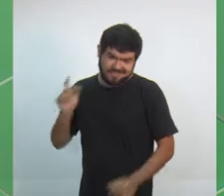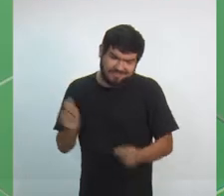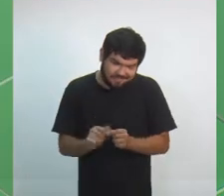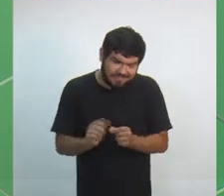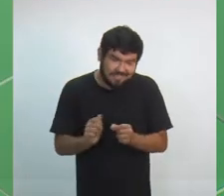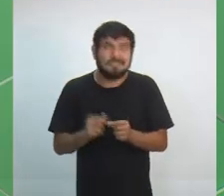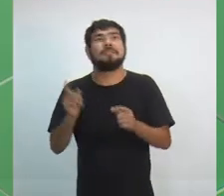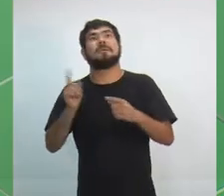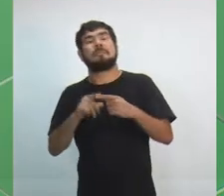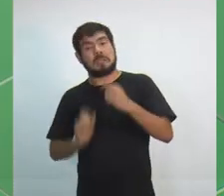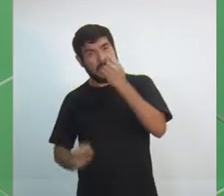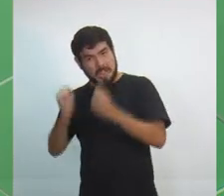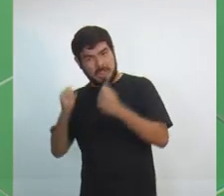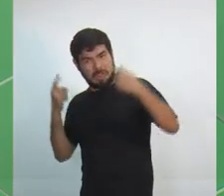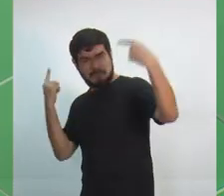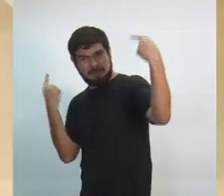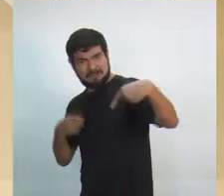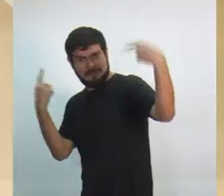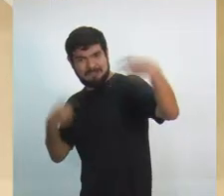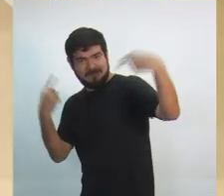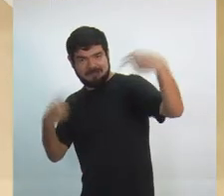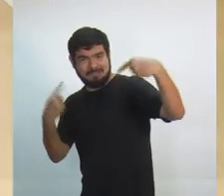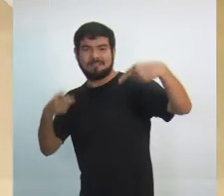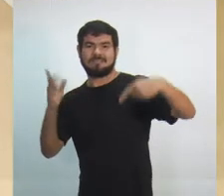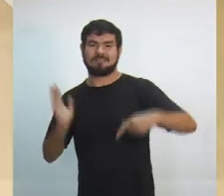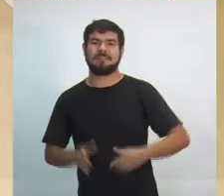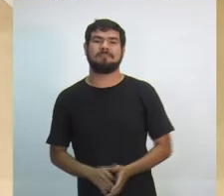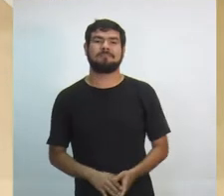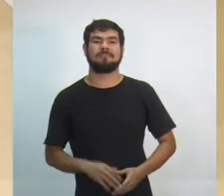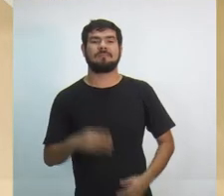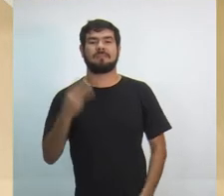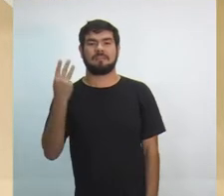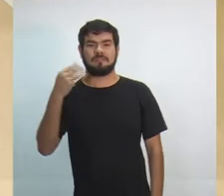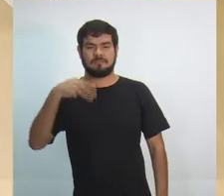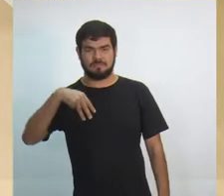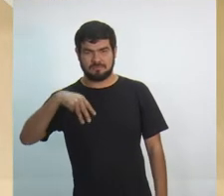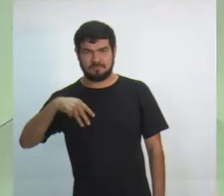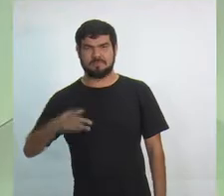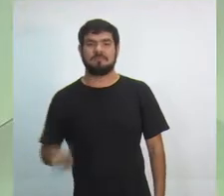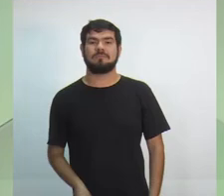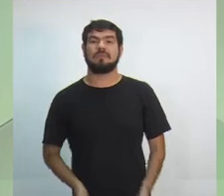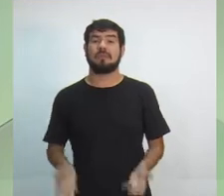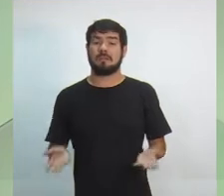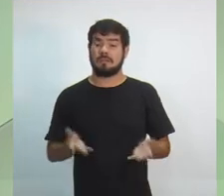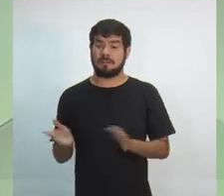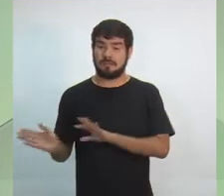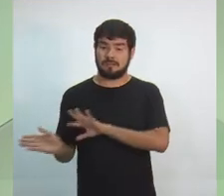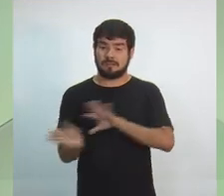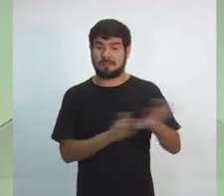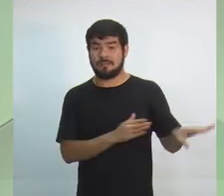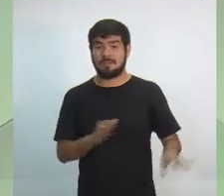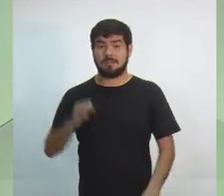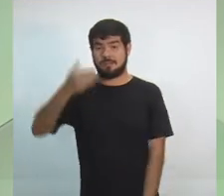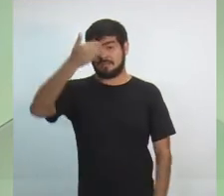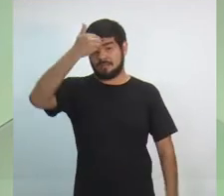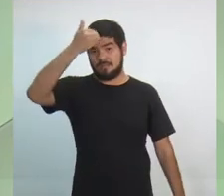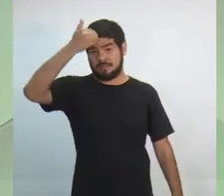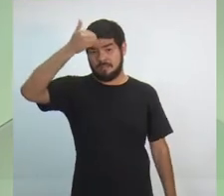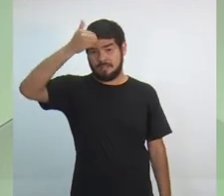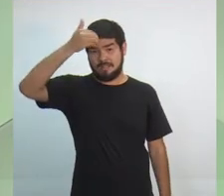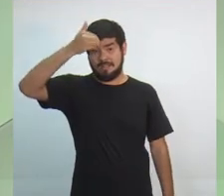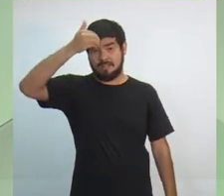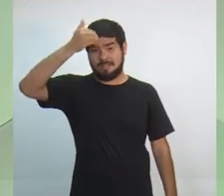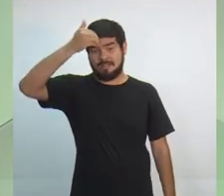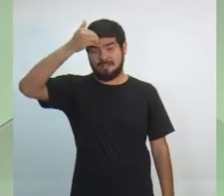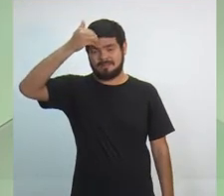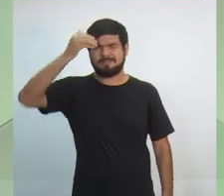competitividade da Zona Franca de Manaus. Três minutos pela ordem de sorteio. Quem agora fala é o candidato Berg, da UGT, do PSOL.